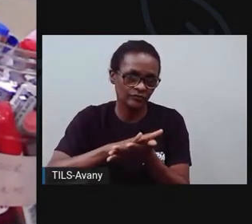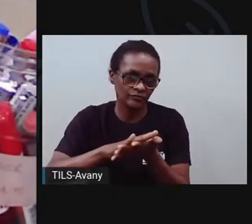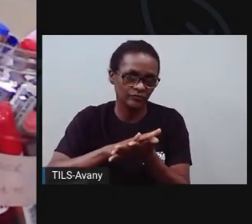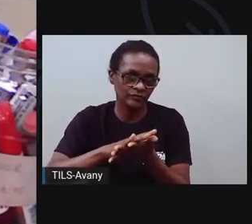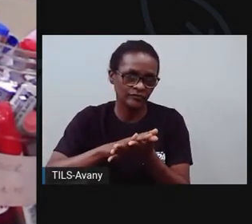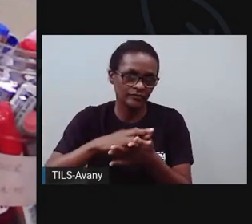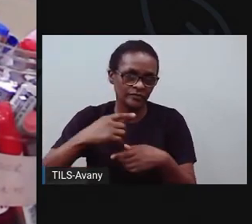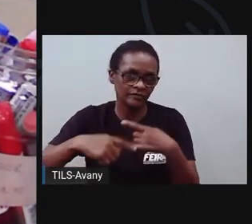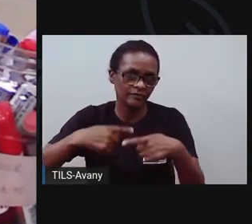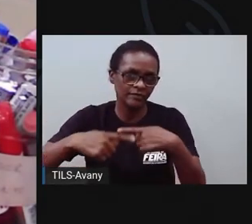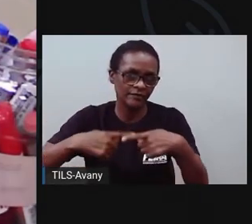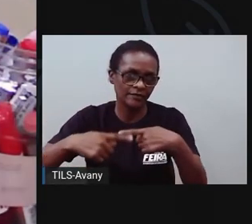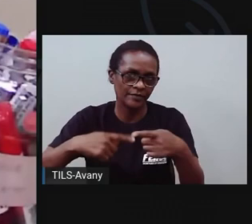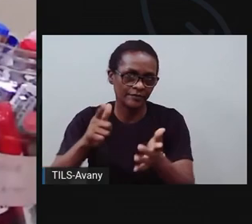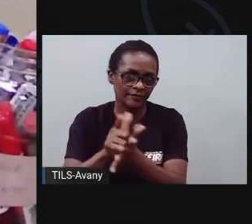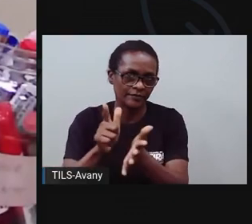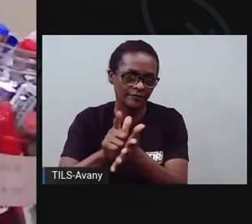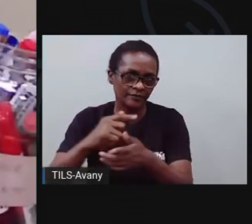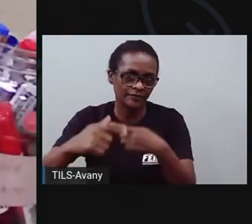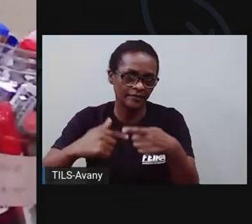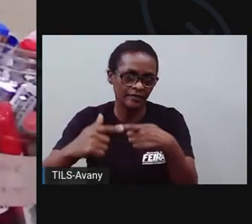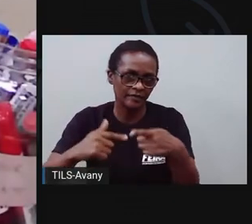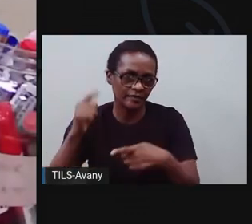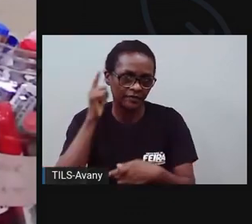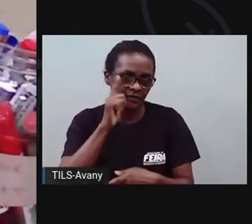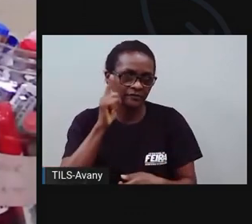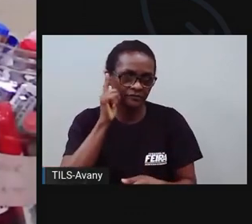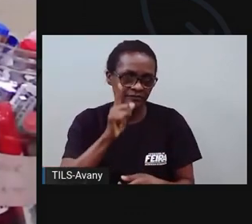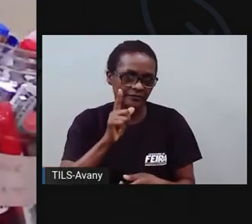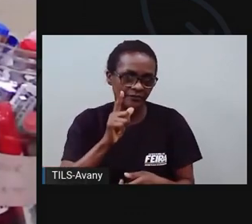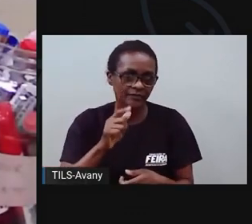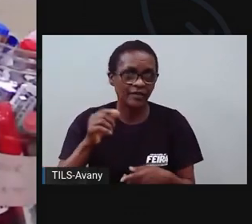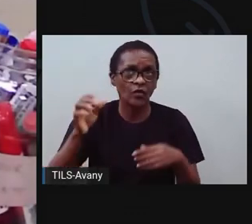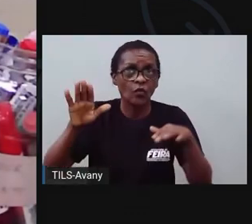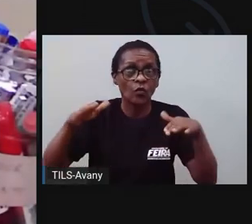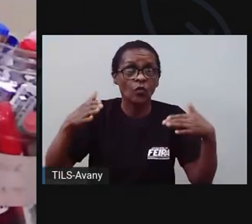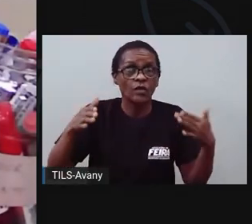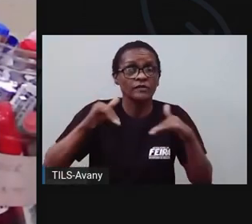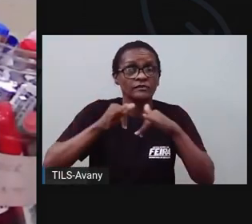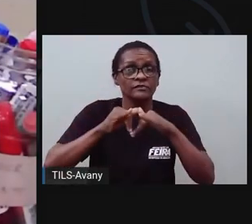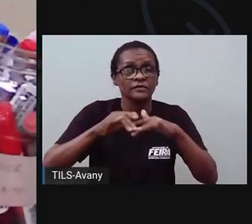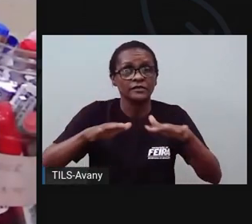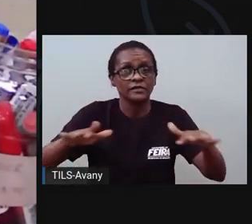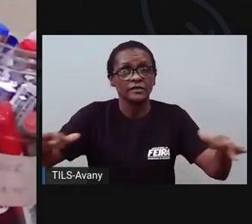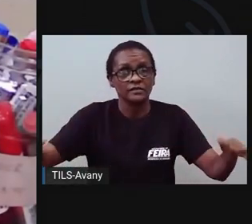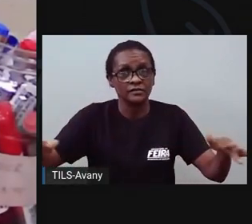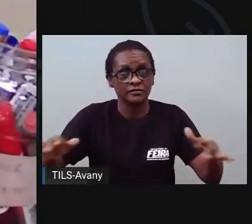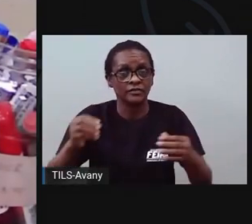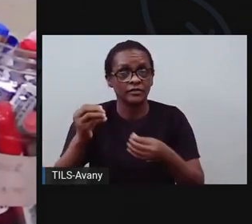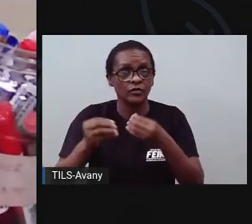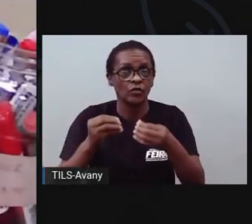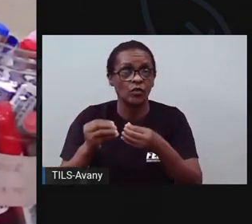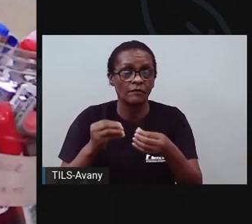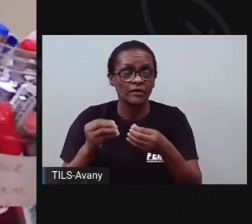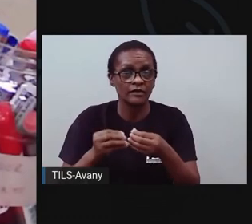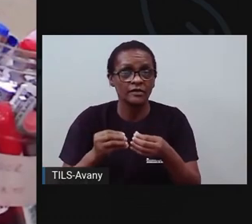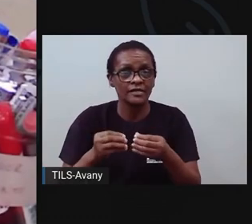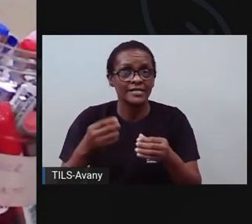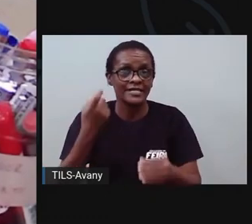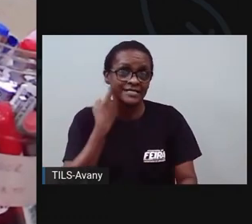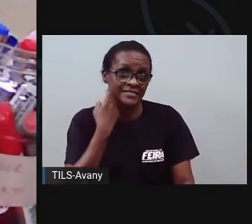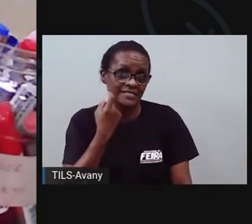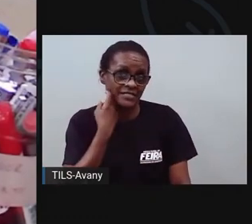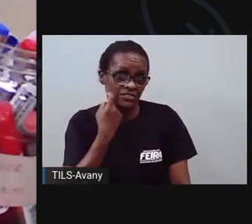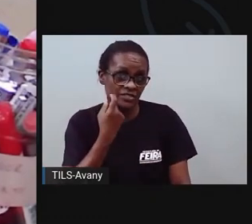A distribuição foi iniciada na última quinta-feira, 23. E olha só, a já tem aqui. Quem?